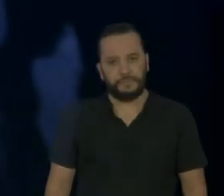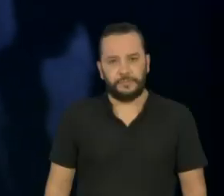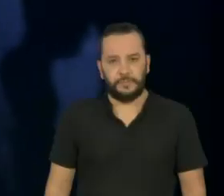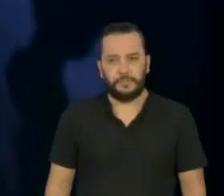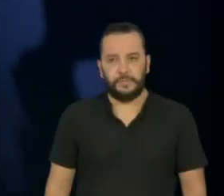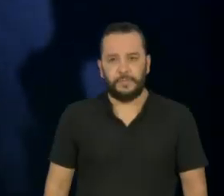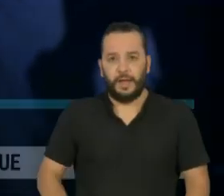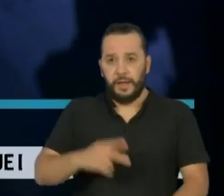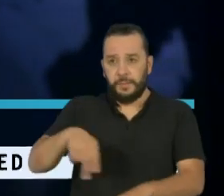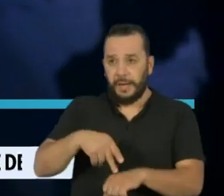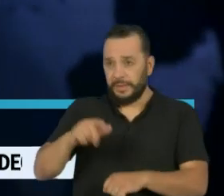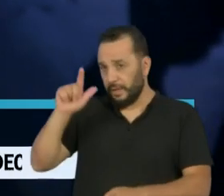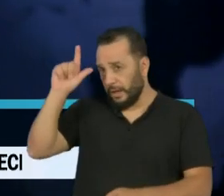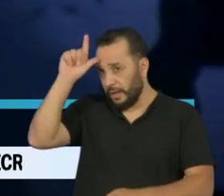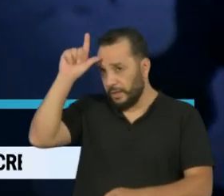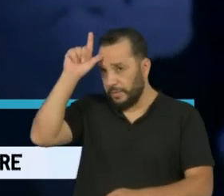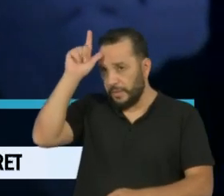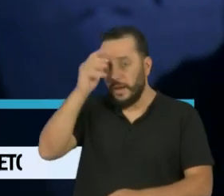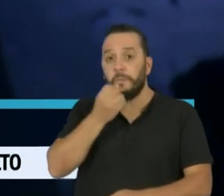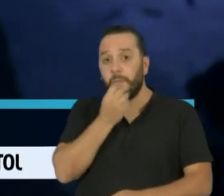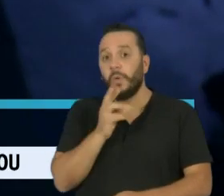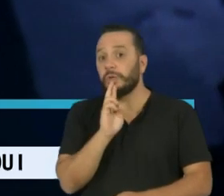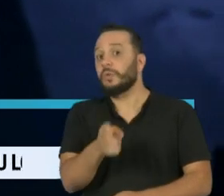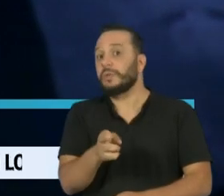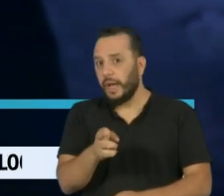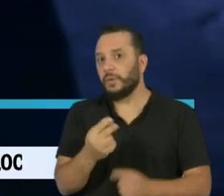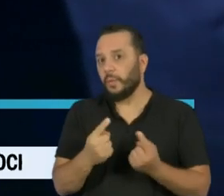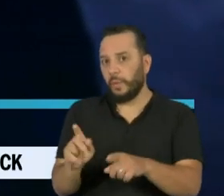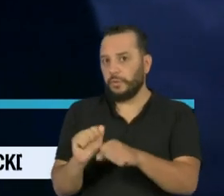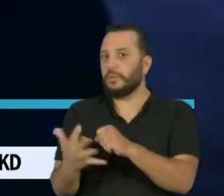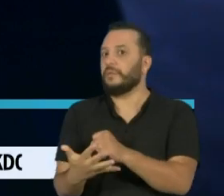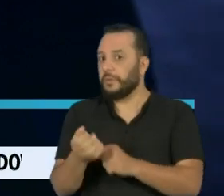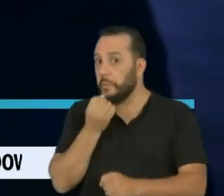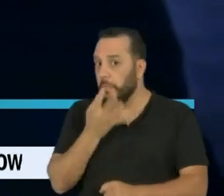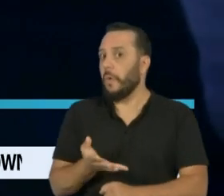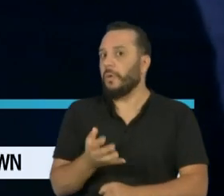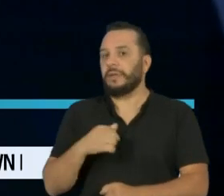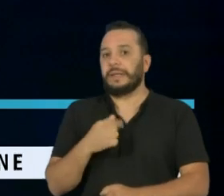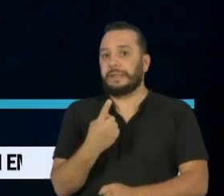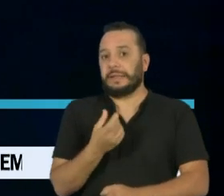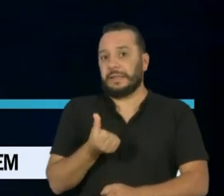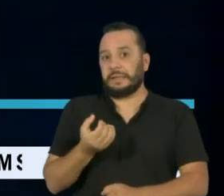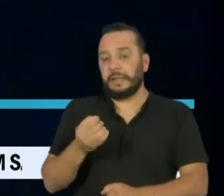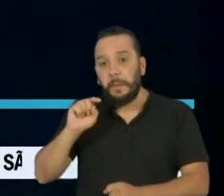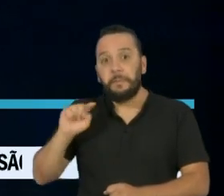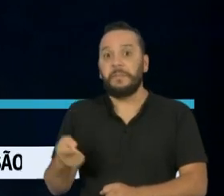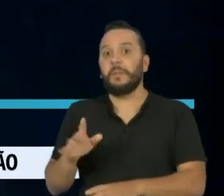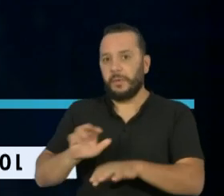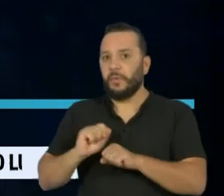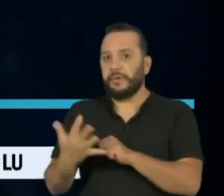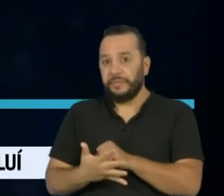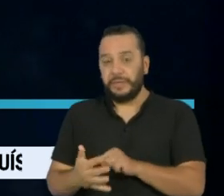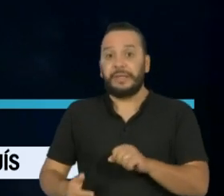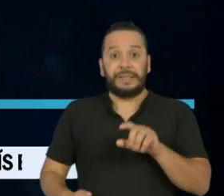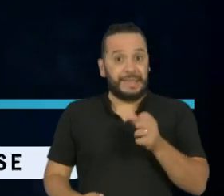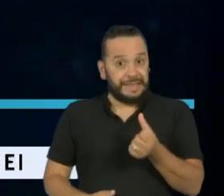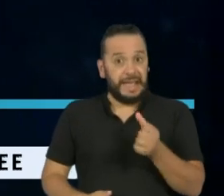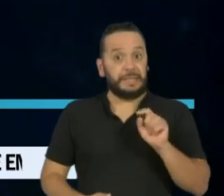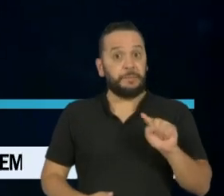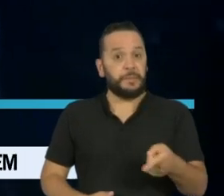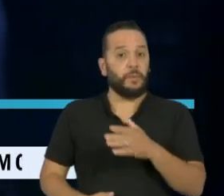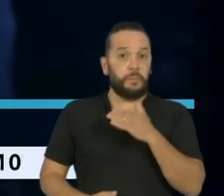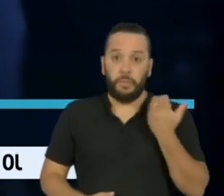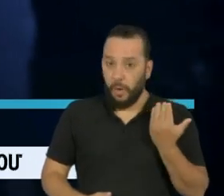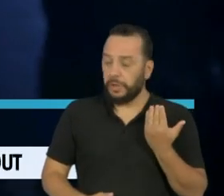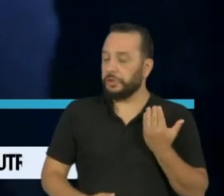A Alemanha apresentou bons resultados no combate à pandemia. Tem mais de 160 mil casos confirmados, mas apenas 6 mil mortes